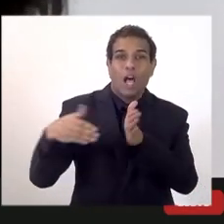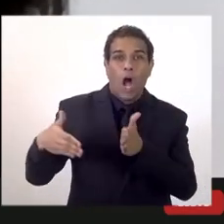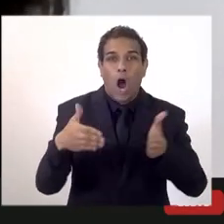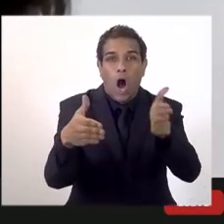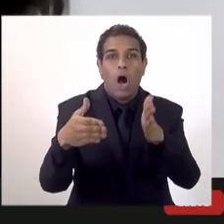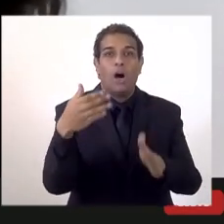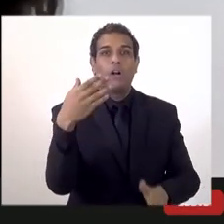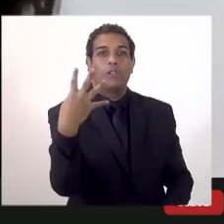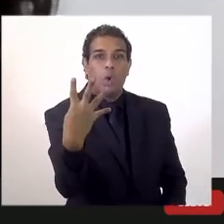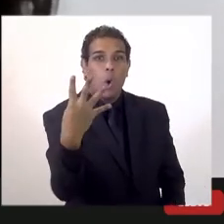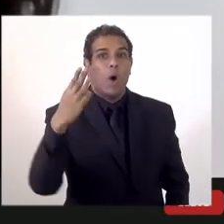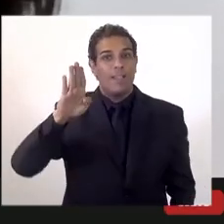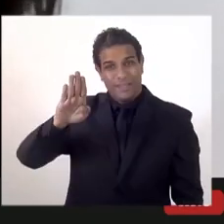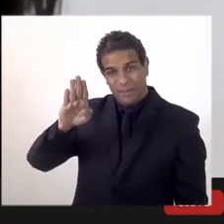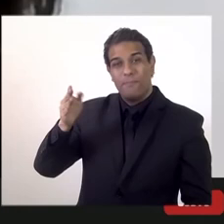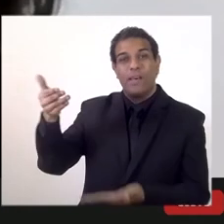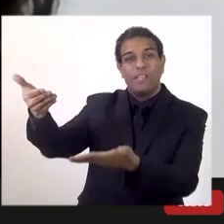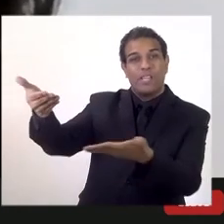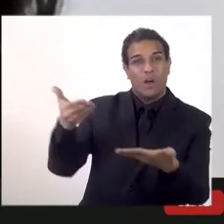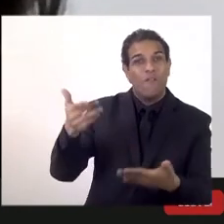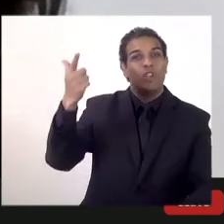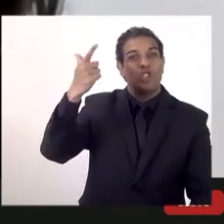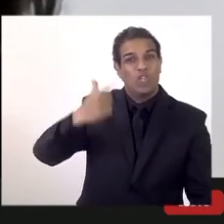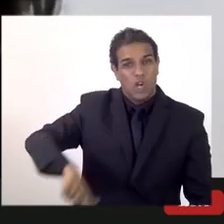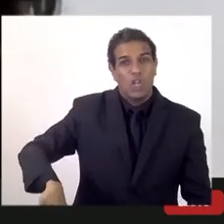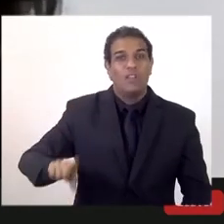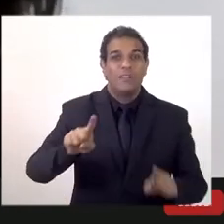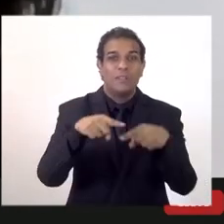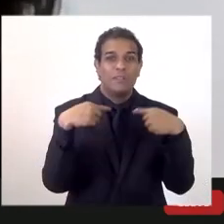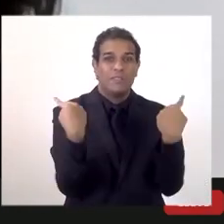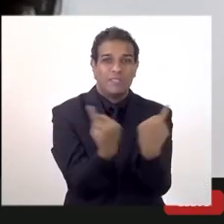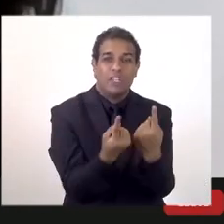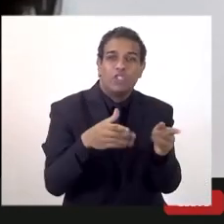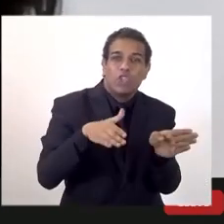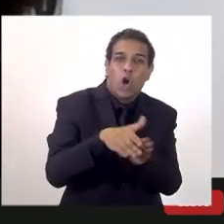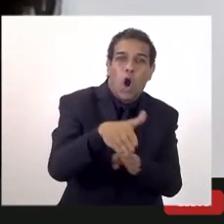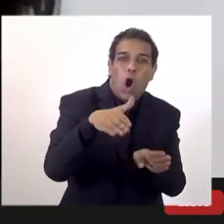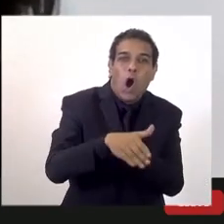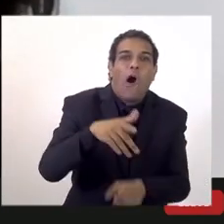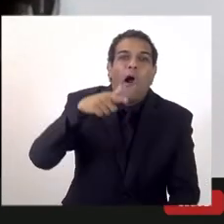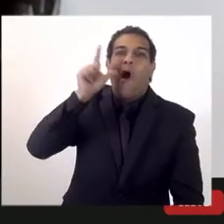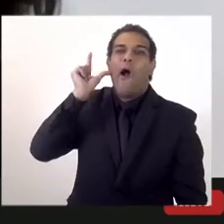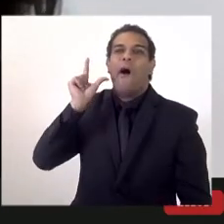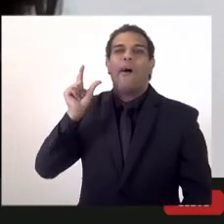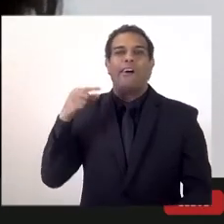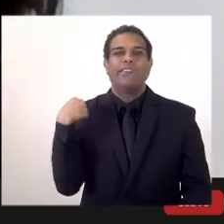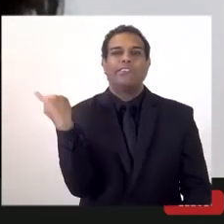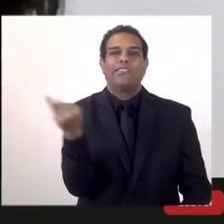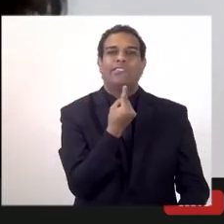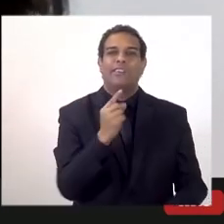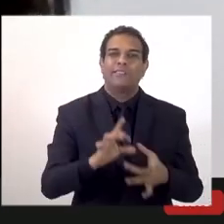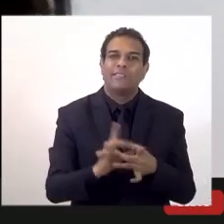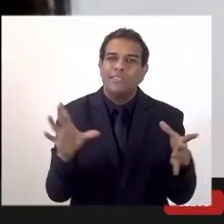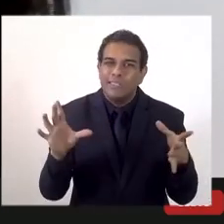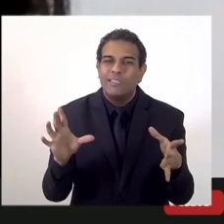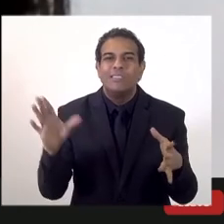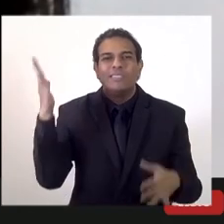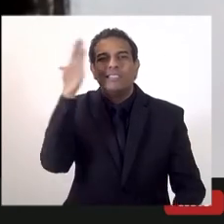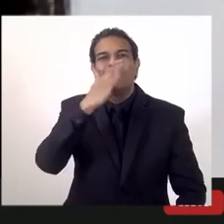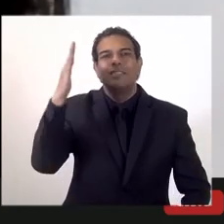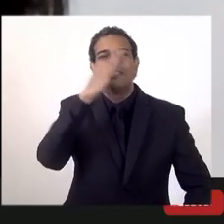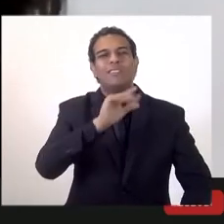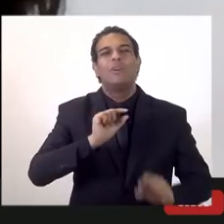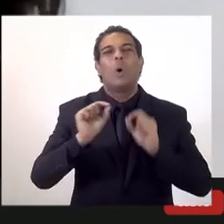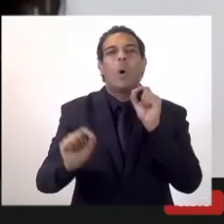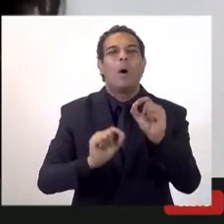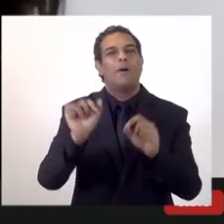imediatamente o convidamos ele esteve conosco em uma reunião de conselho ontem e nos colocamos aí à disposição por entendermos que